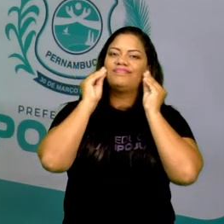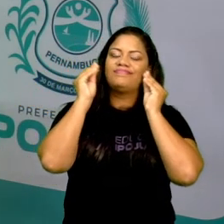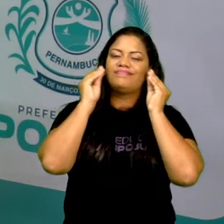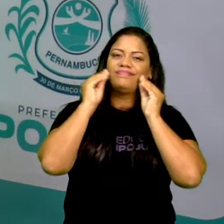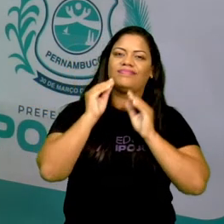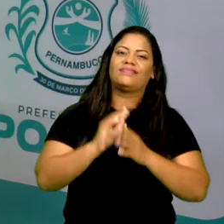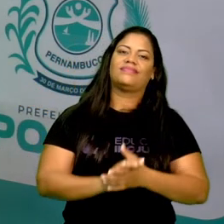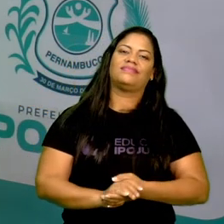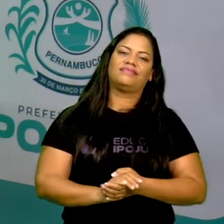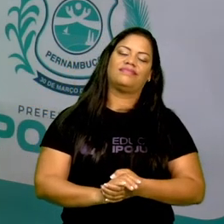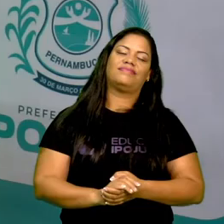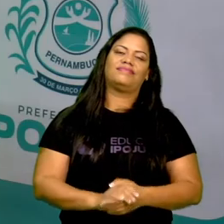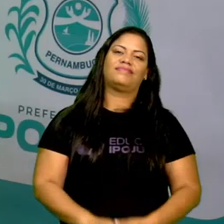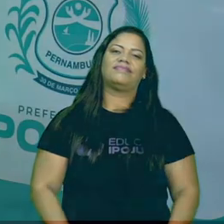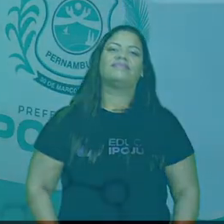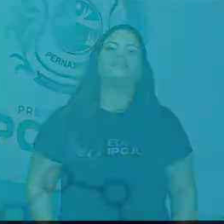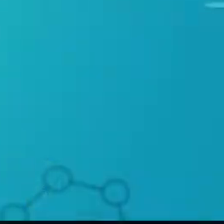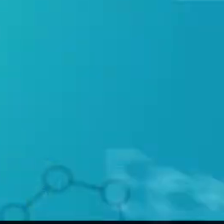grande e fica com Deus!